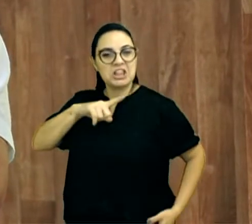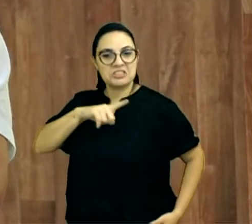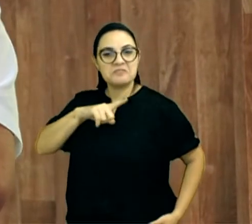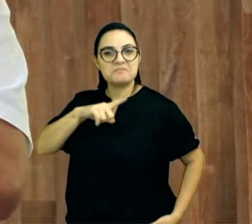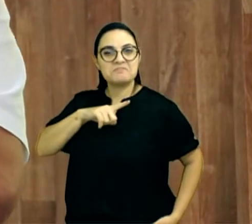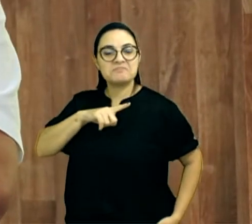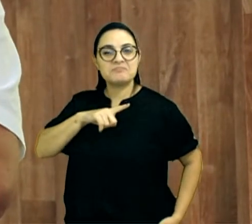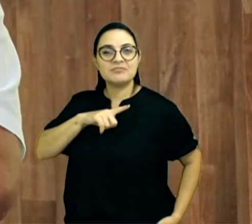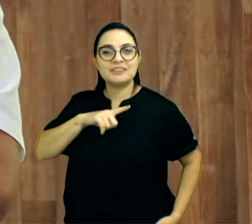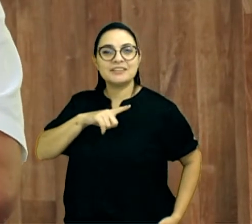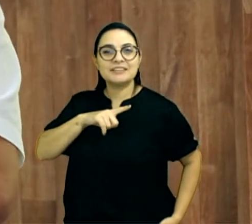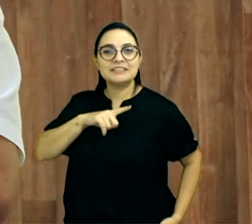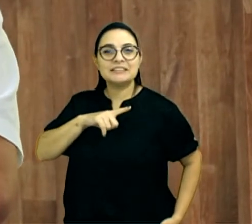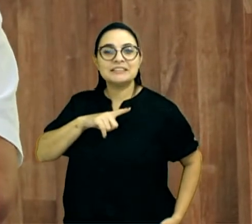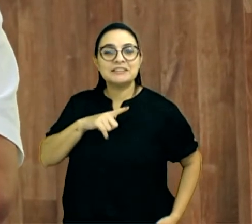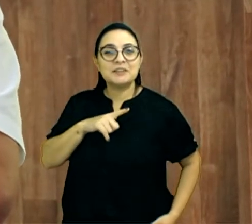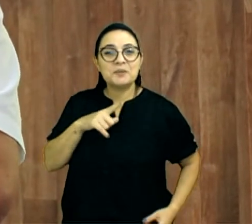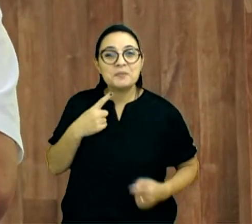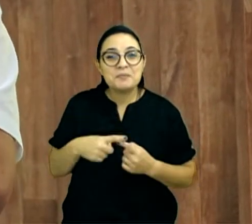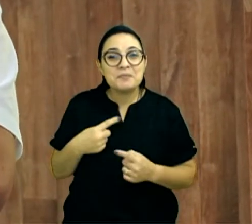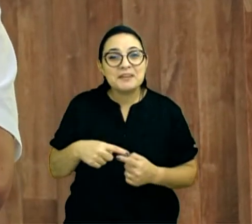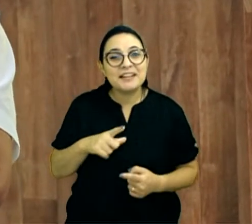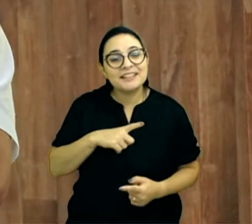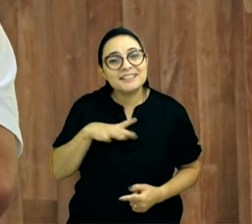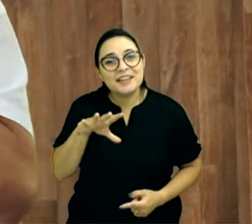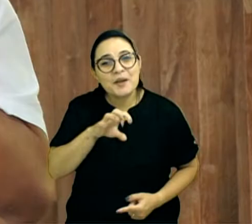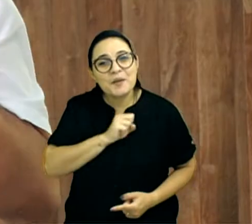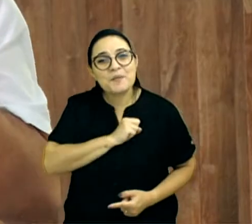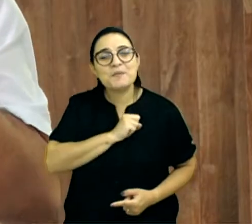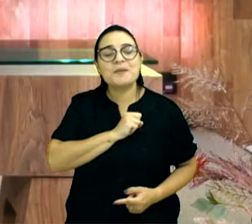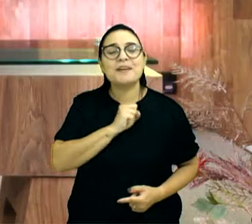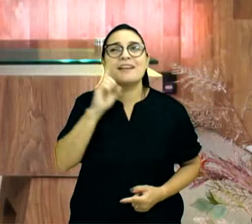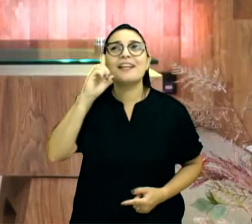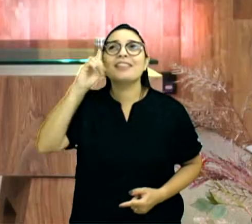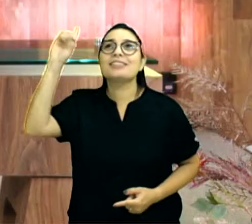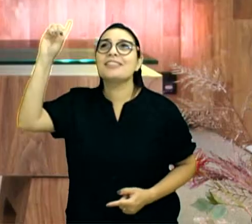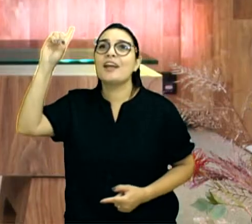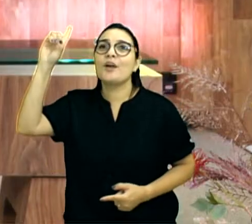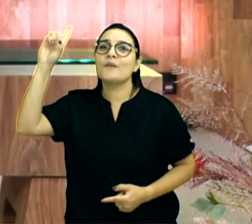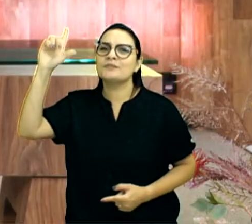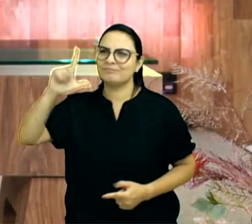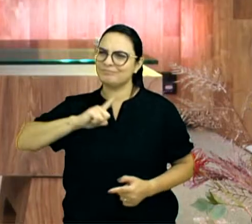e mesmo com esse amor, o amor do nosso Deus é muito maior.